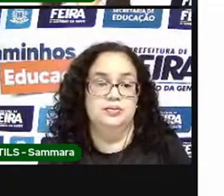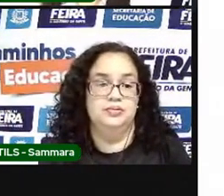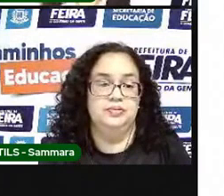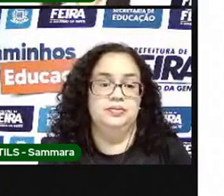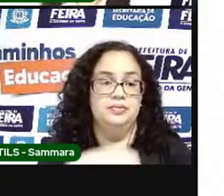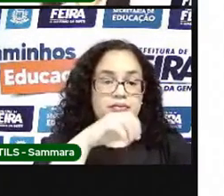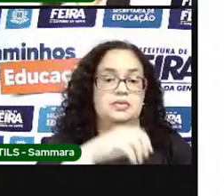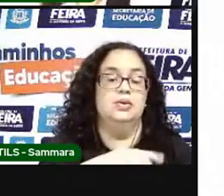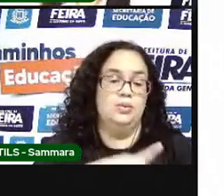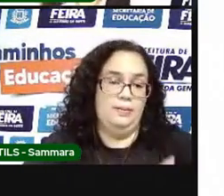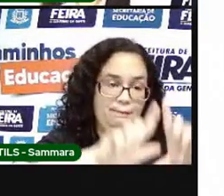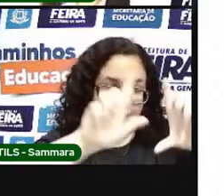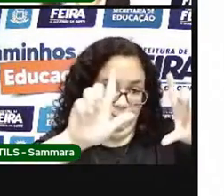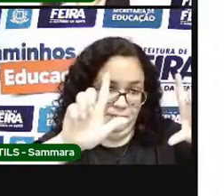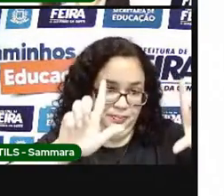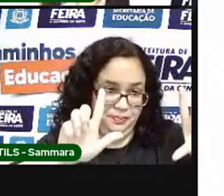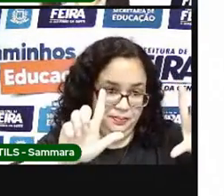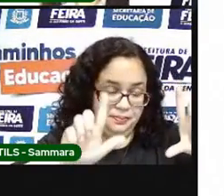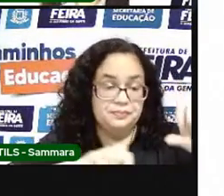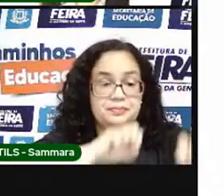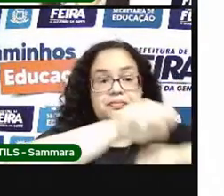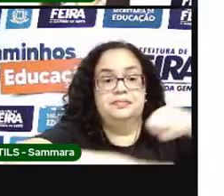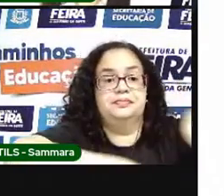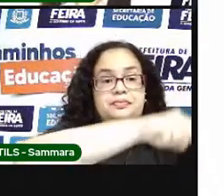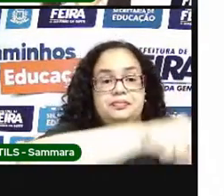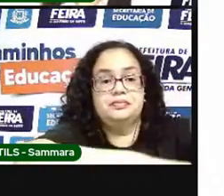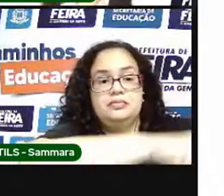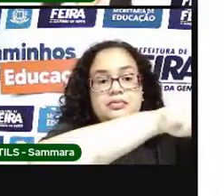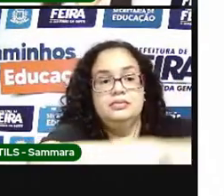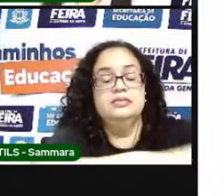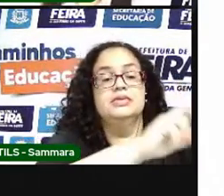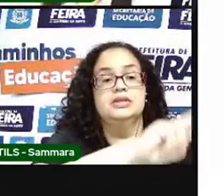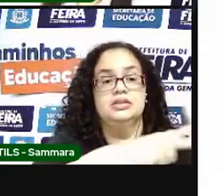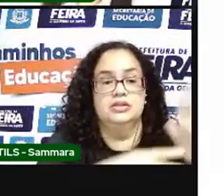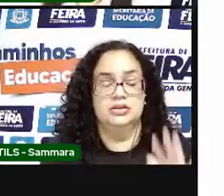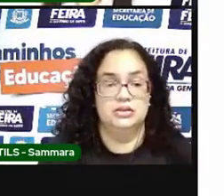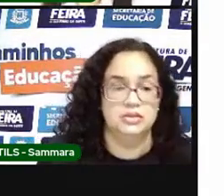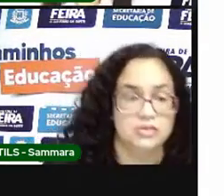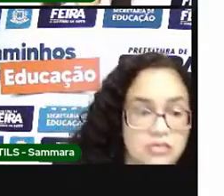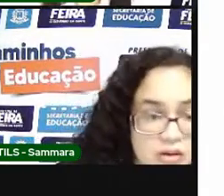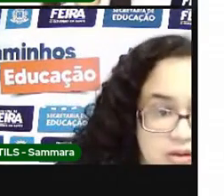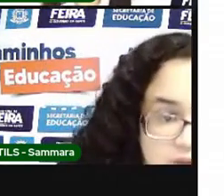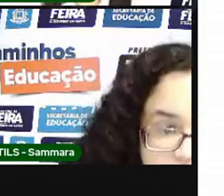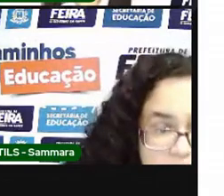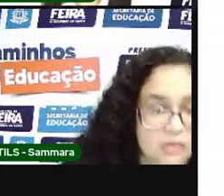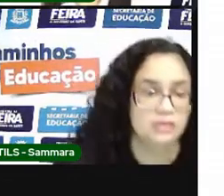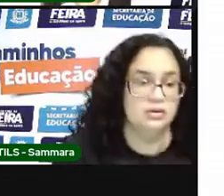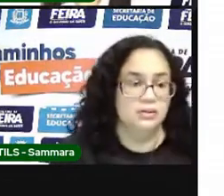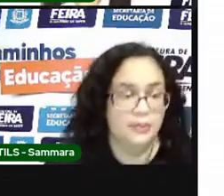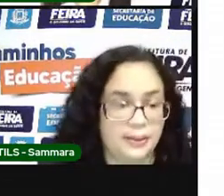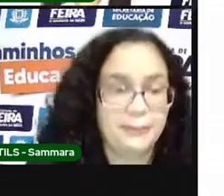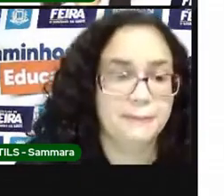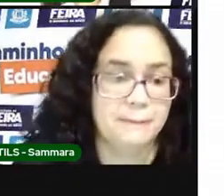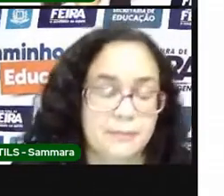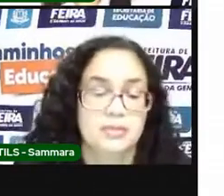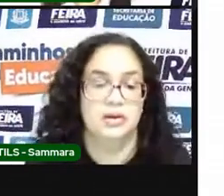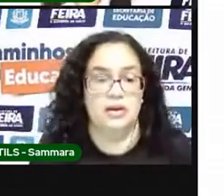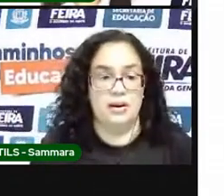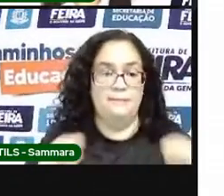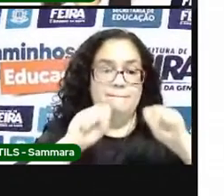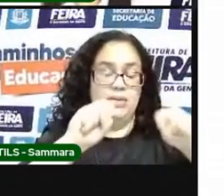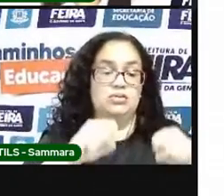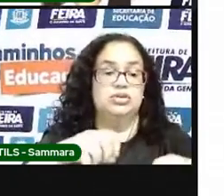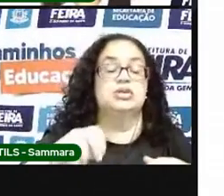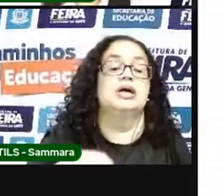Uma plaquinha da bicicleta. Significa que é possível, né? Que as pessoas podem circular de